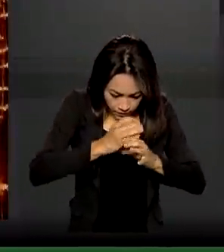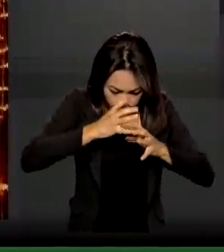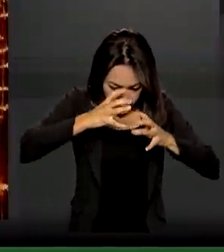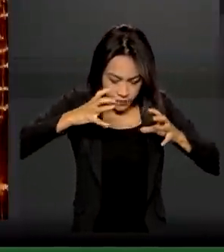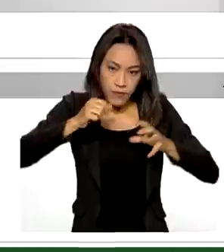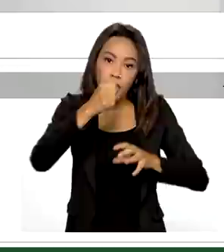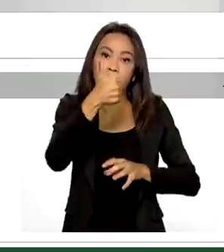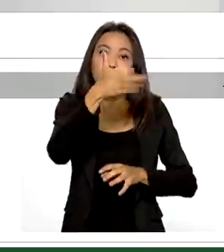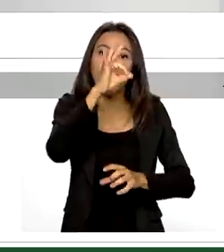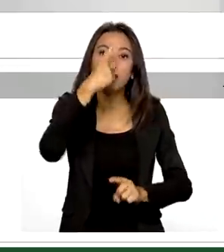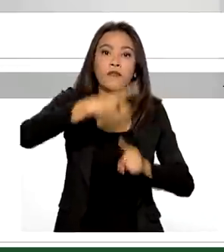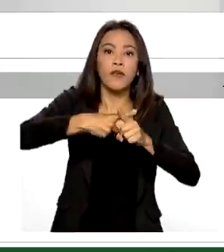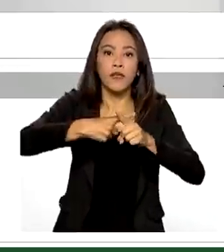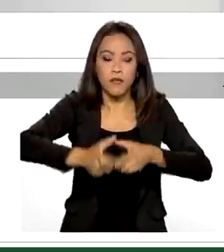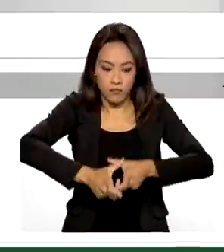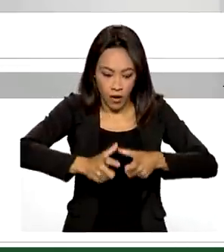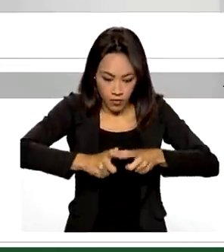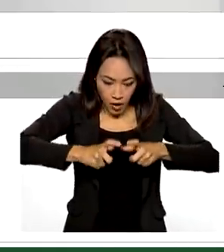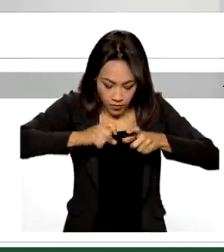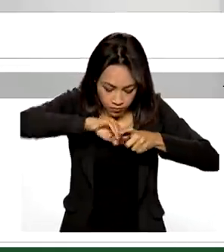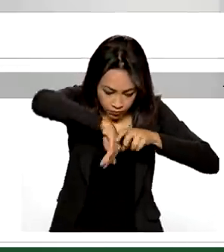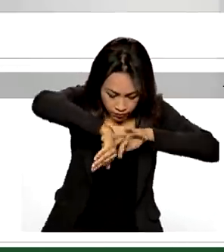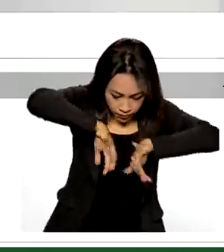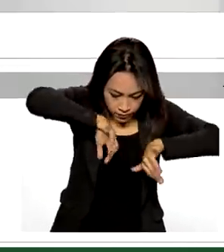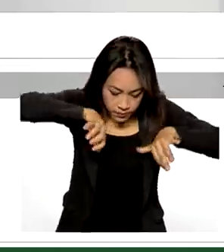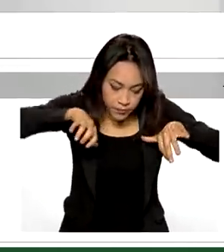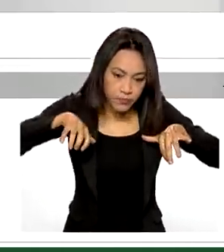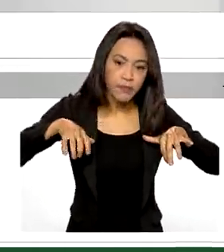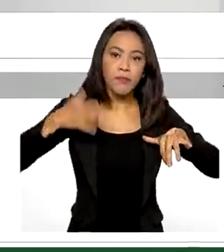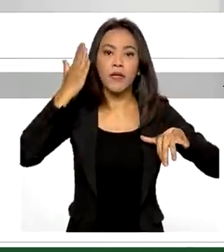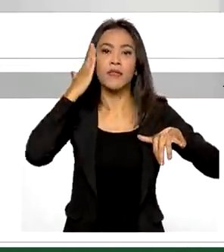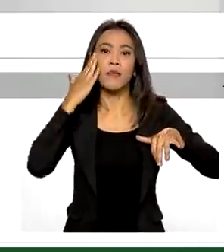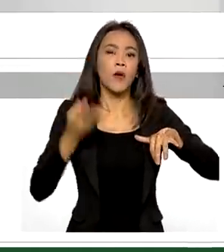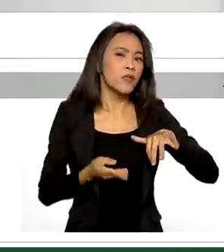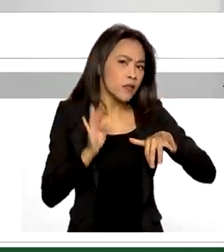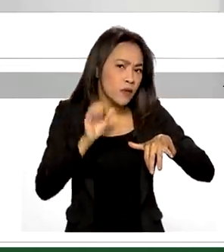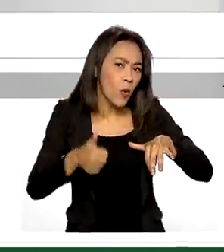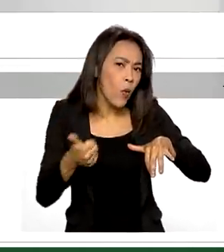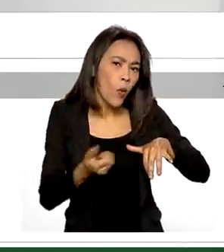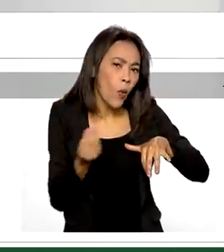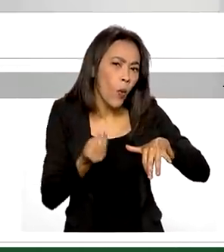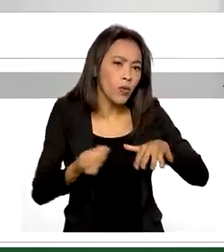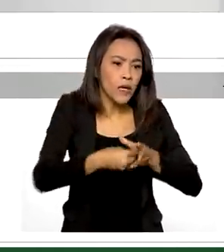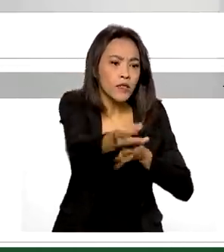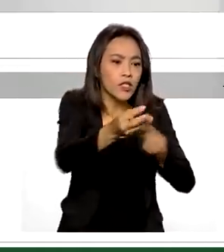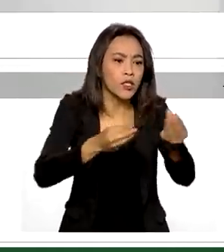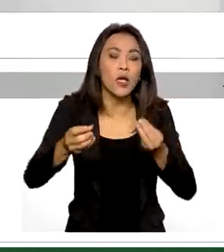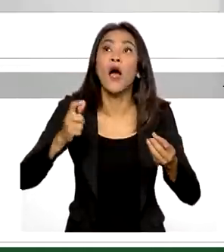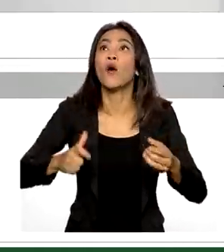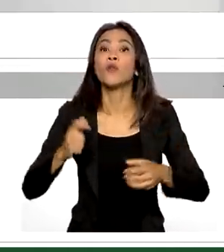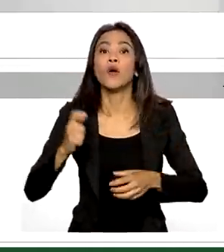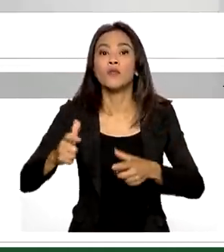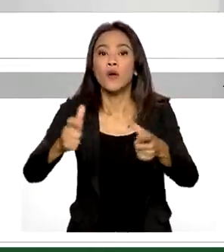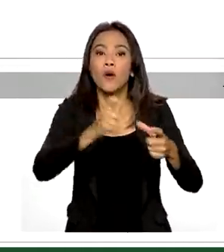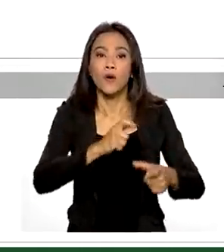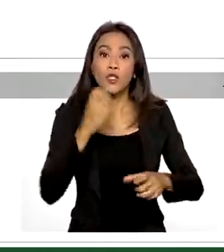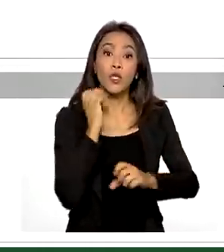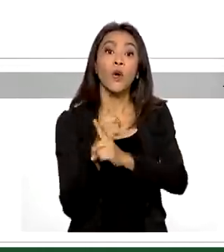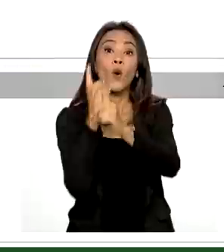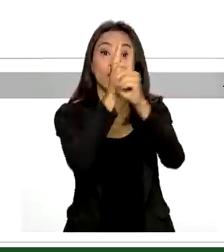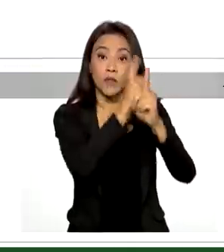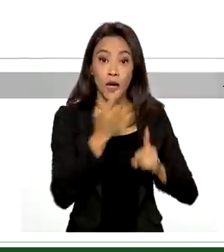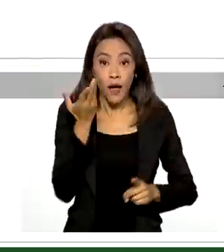10 vezes. Ainda é possível observar dados sobre a conservação e distribuição geográfica. A chave já